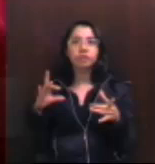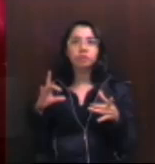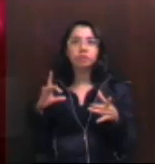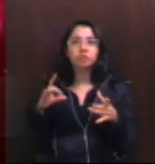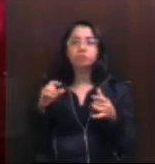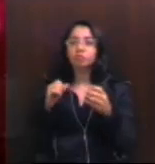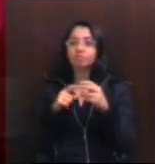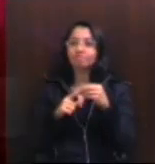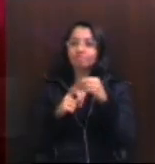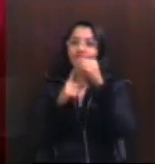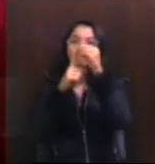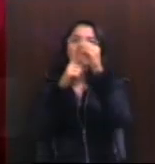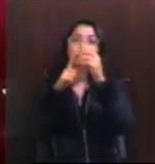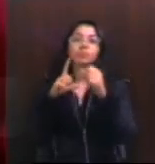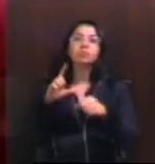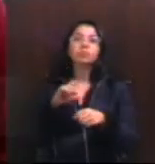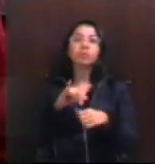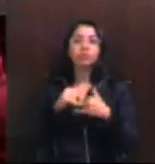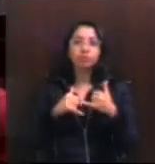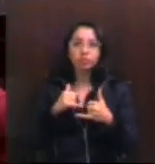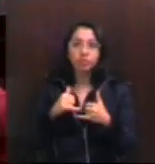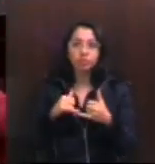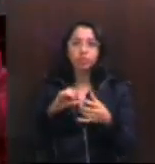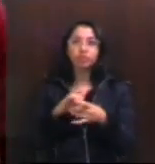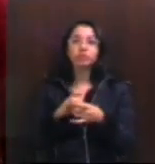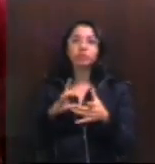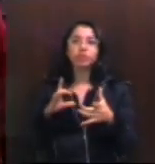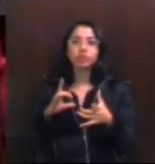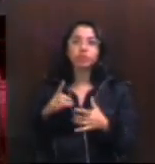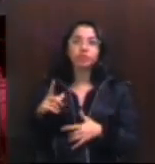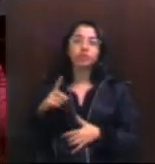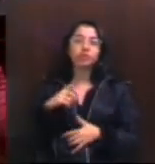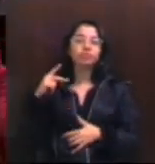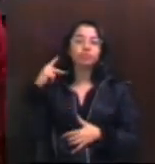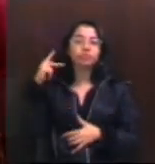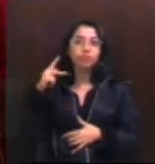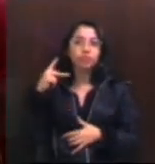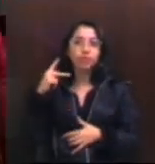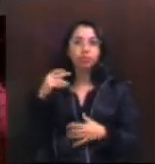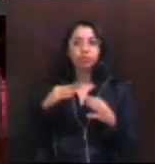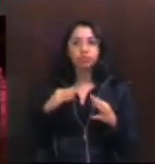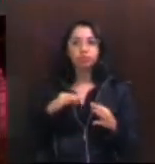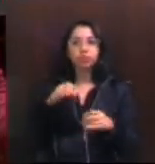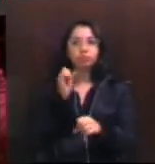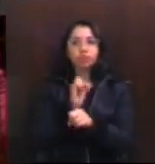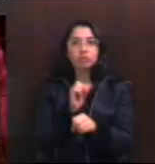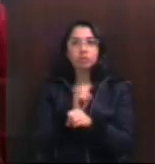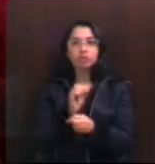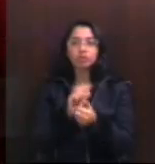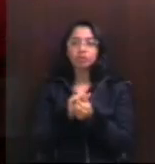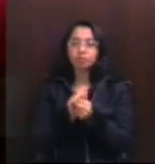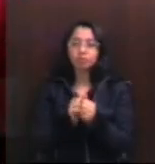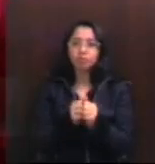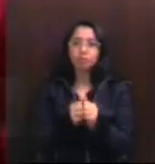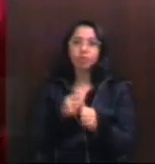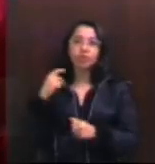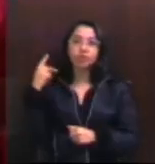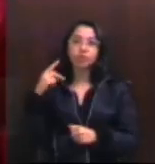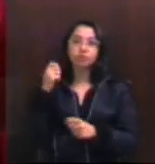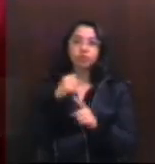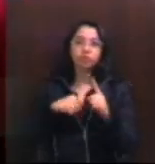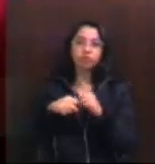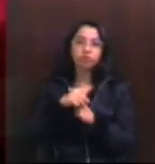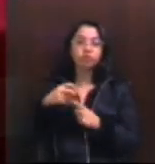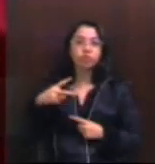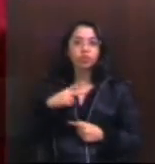laboratório, mais uma vez, no país, em termos de políticas de enxugamento do Estado, de aperto das políticas sociais, de corte